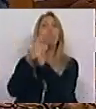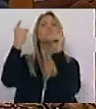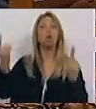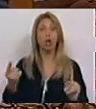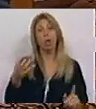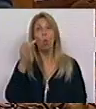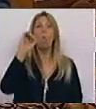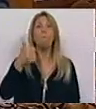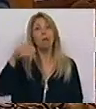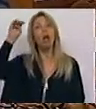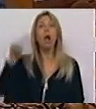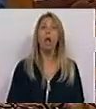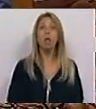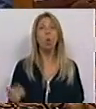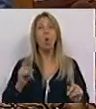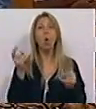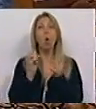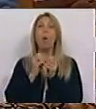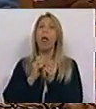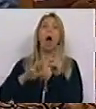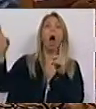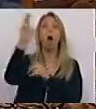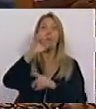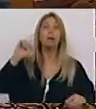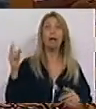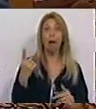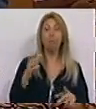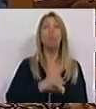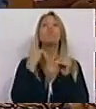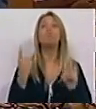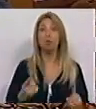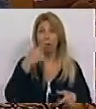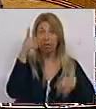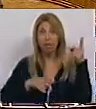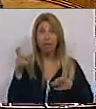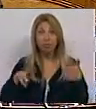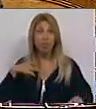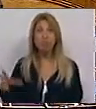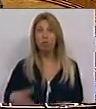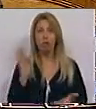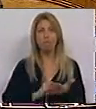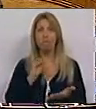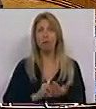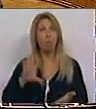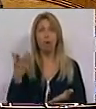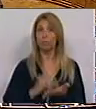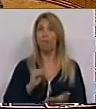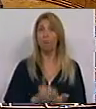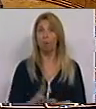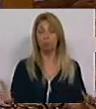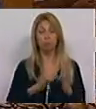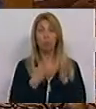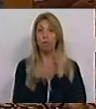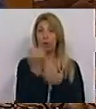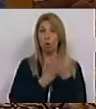crescido mais depressa, mas antes porque os portugueses e o país ficaram mais pobres. No plano económico e no plano social,